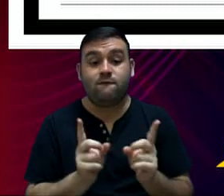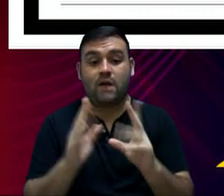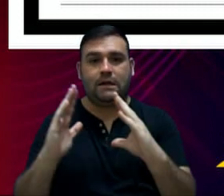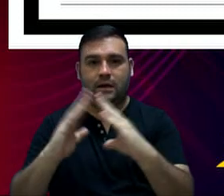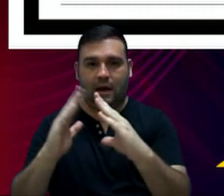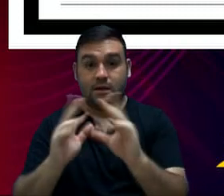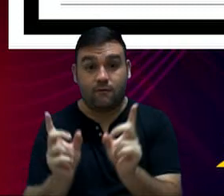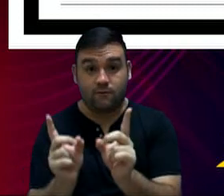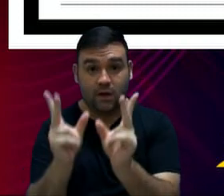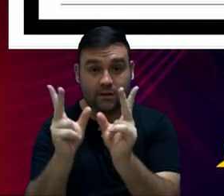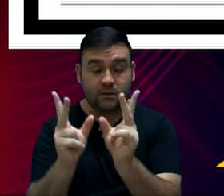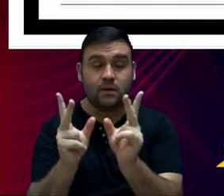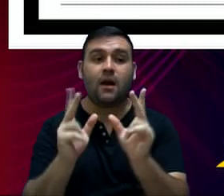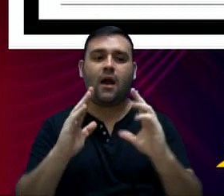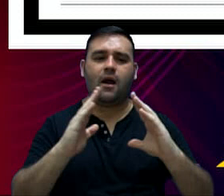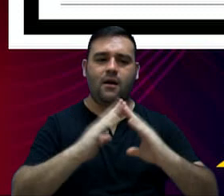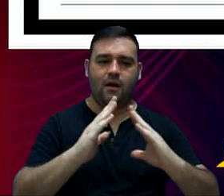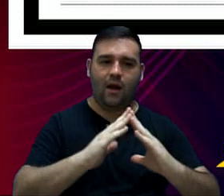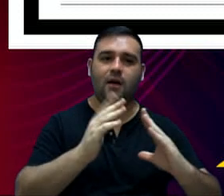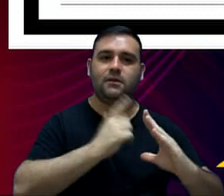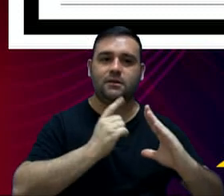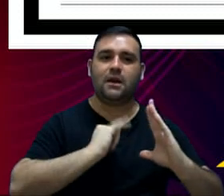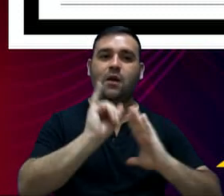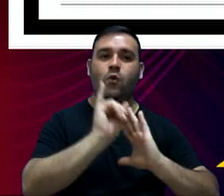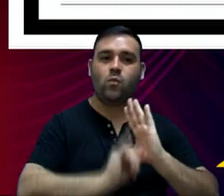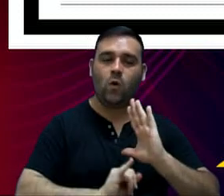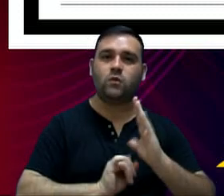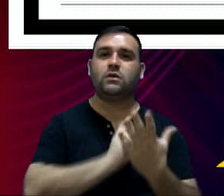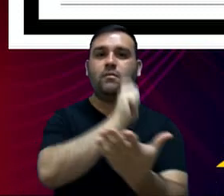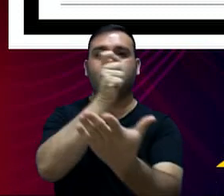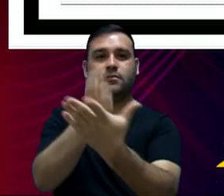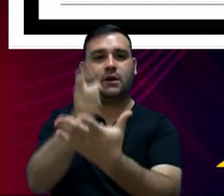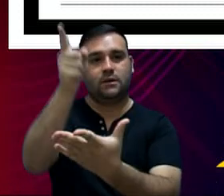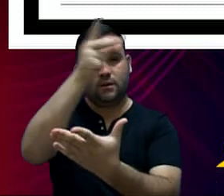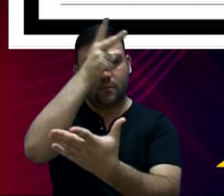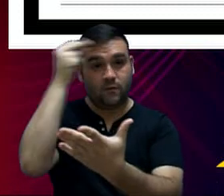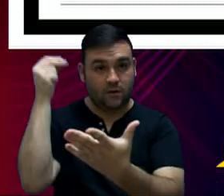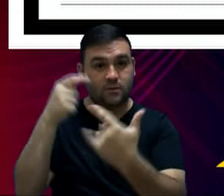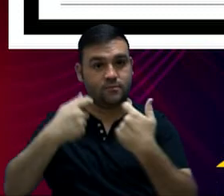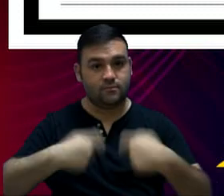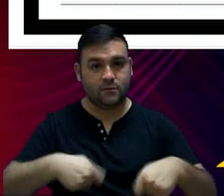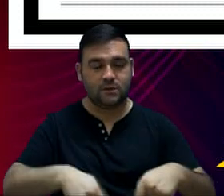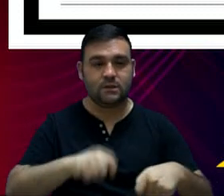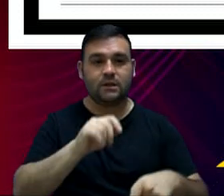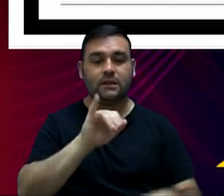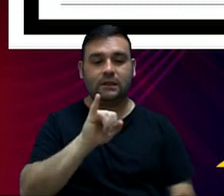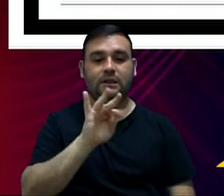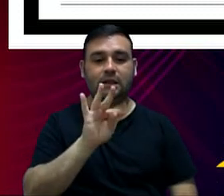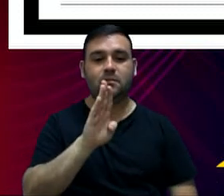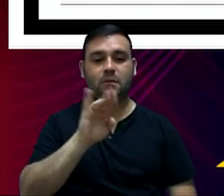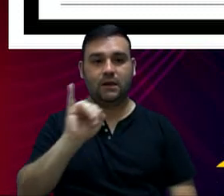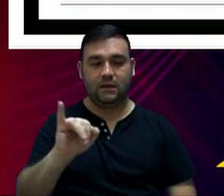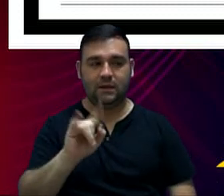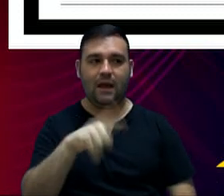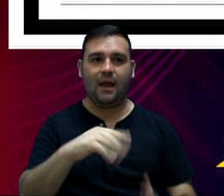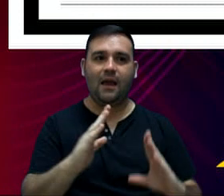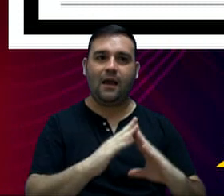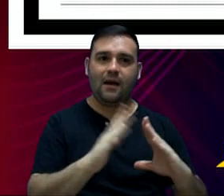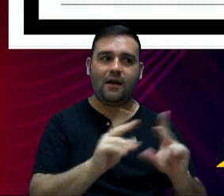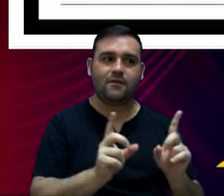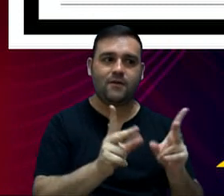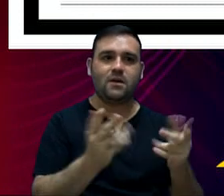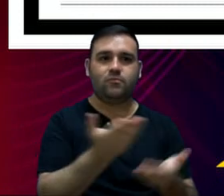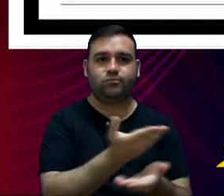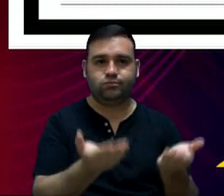um imóvel, esse imóvel tem uma tributação a ser paga à Prefeitura, chamado Imposto de Transmissão de Bens Imóveis.